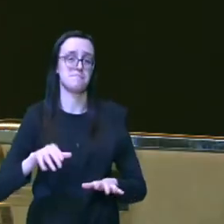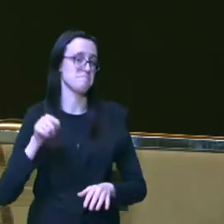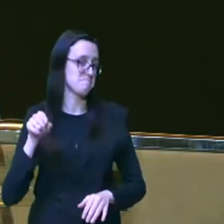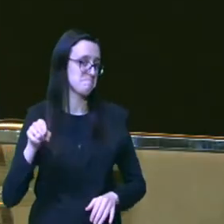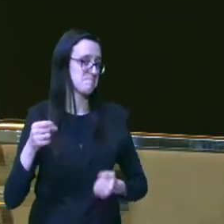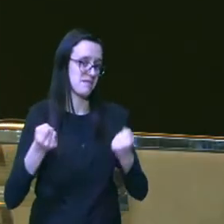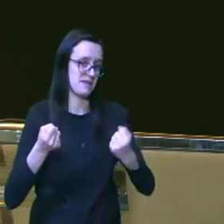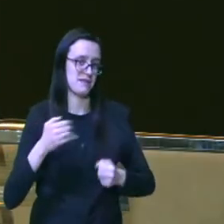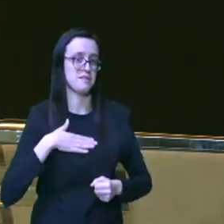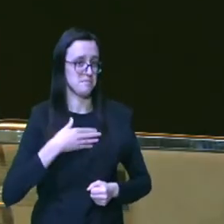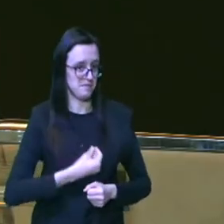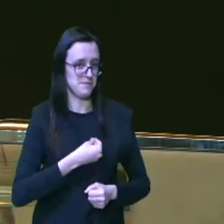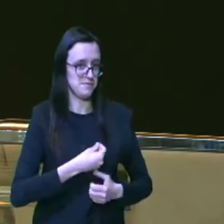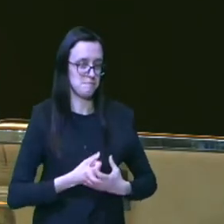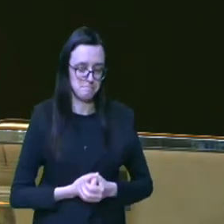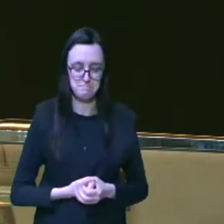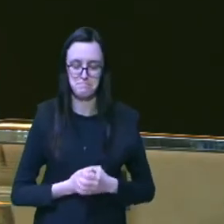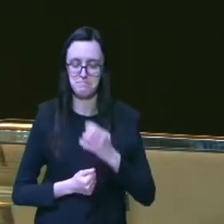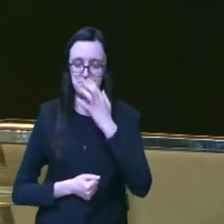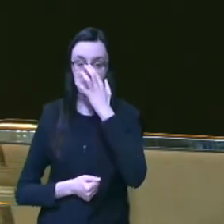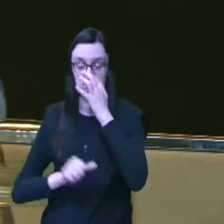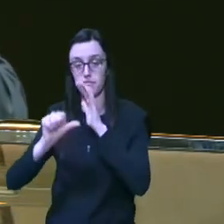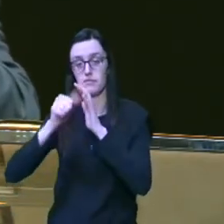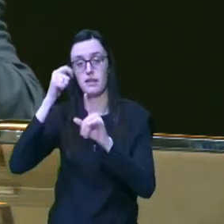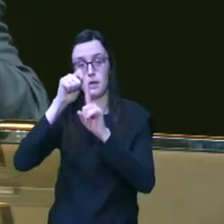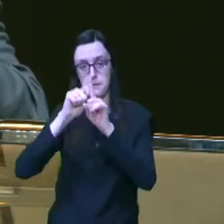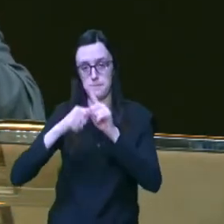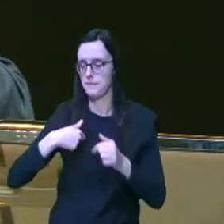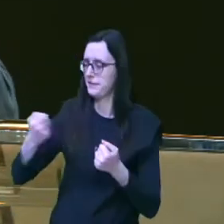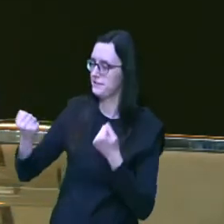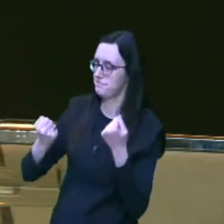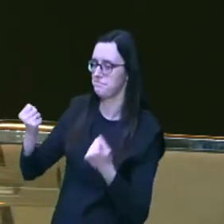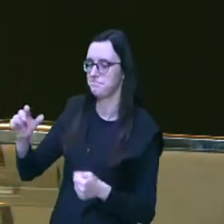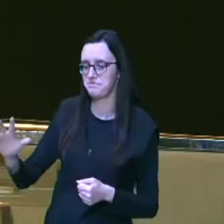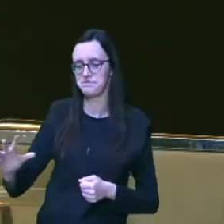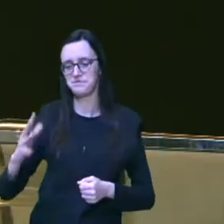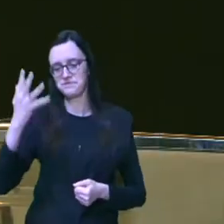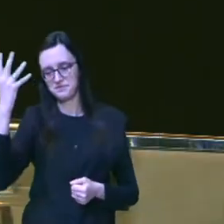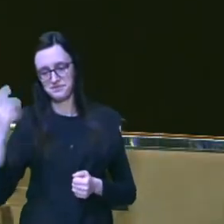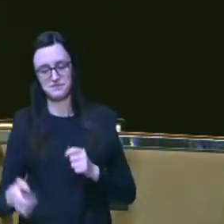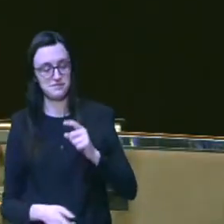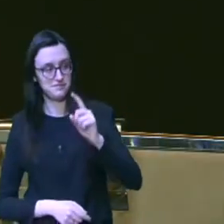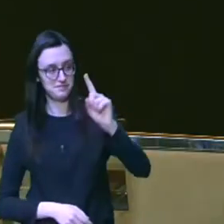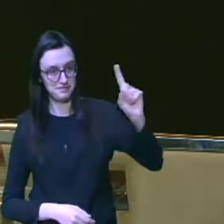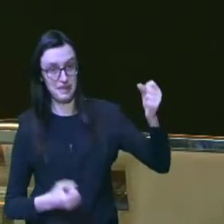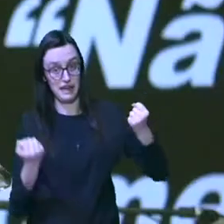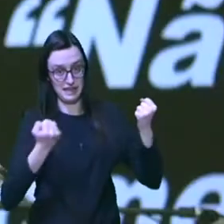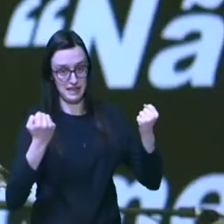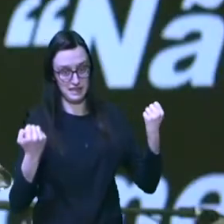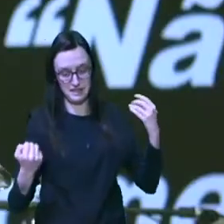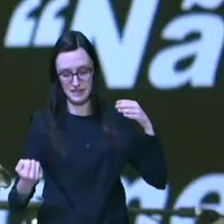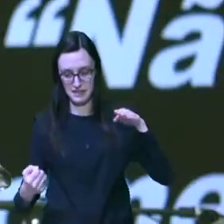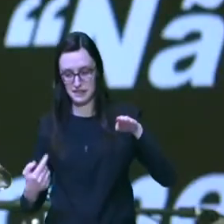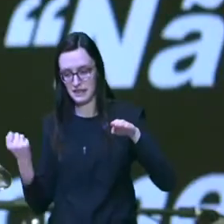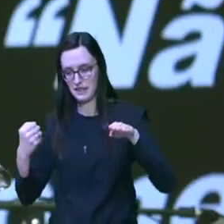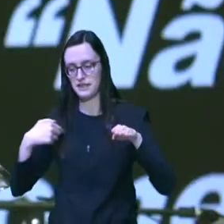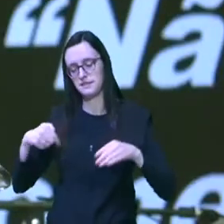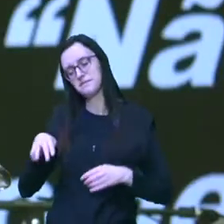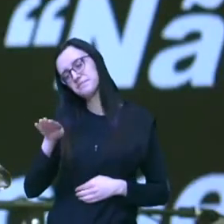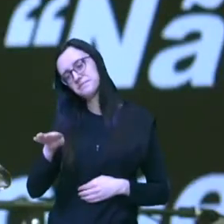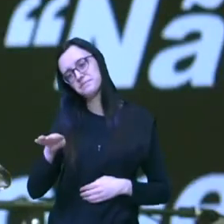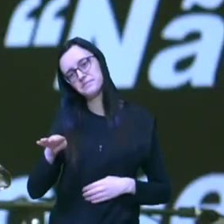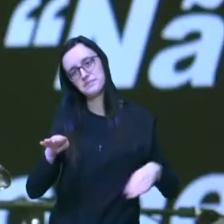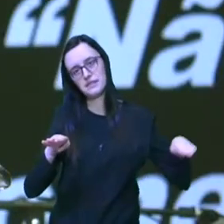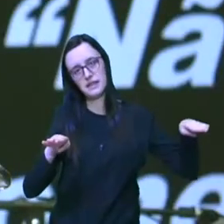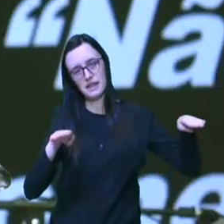e primeiro mês que eu estava com o carro vem um abençoado eu estava com o carro estacionado e ele bate na porta do